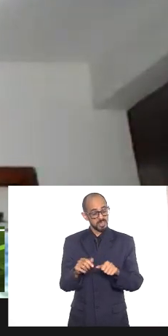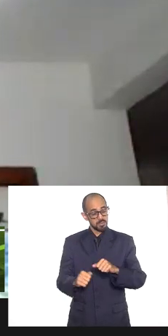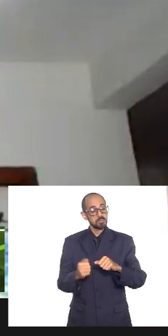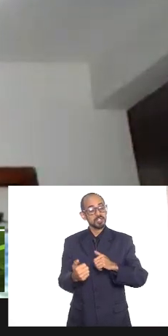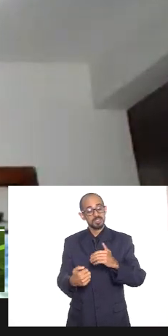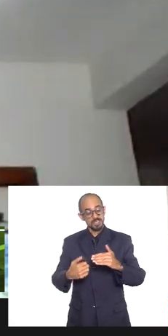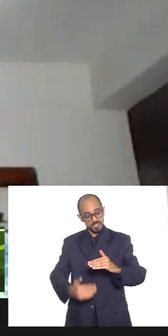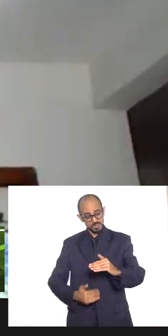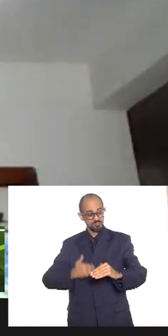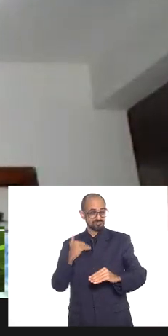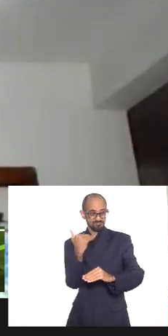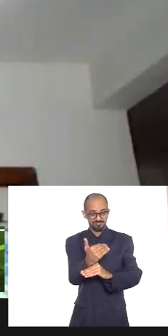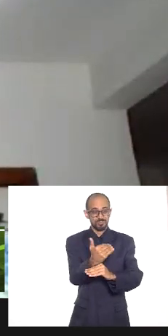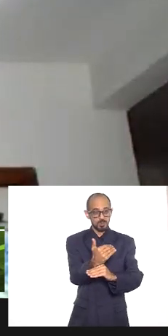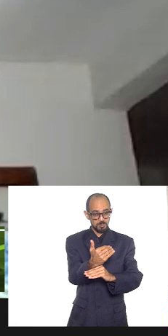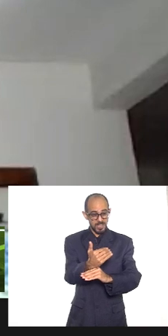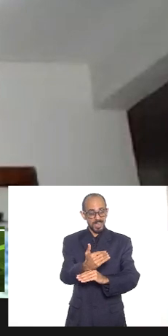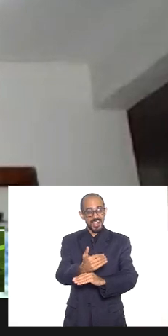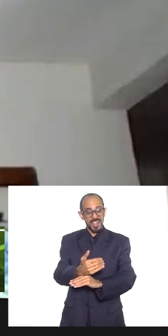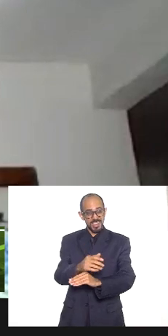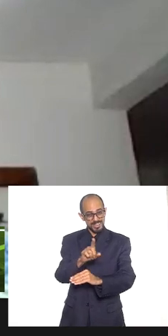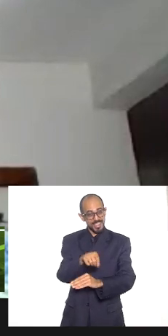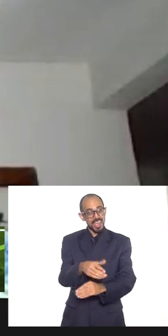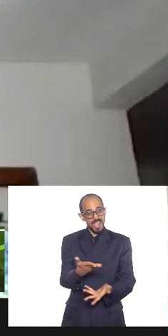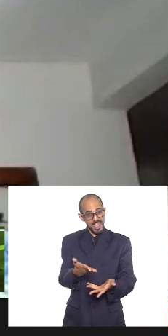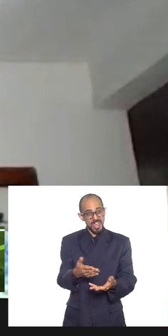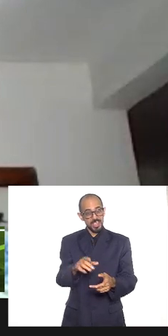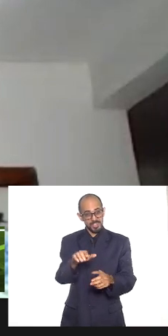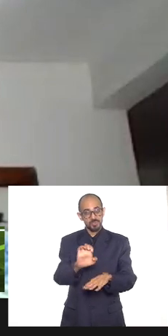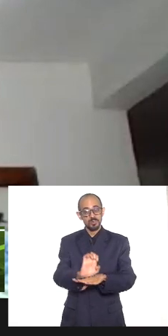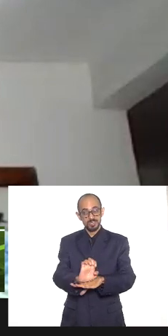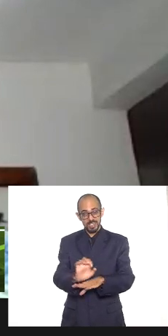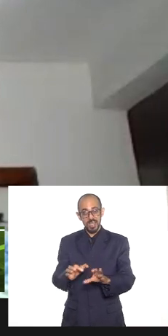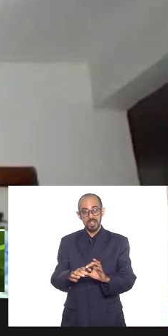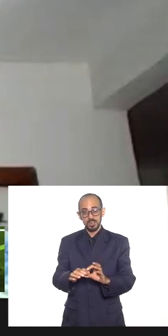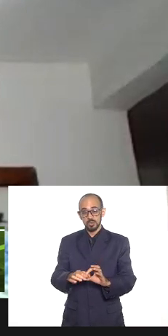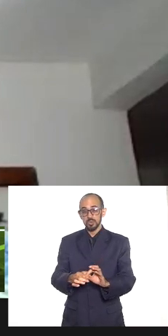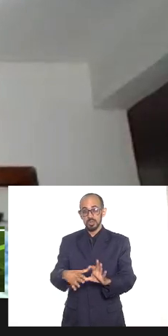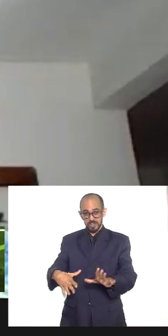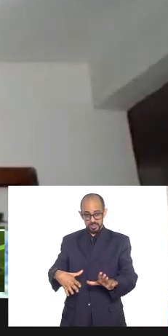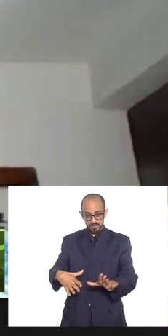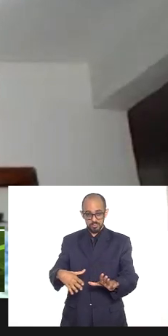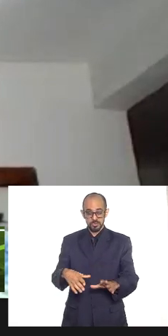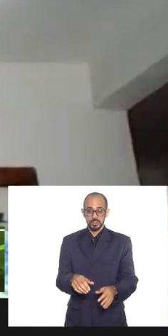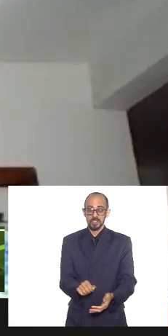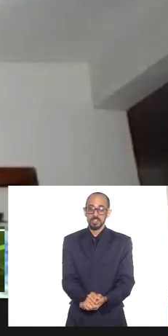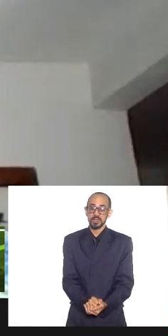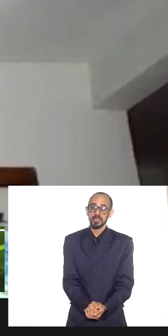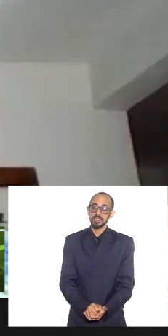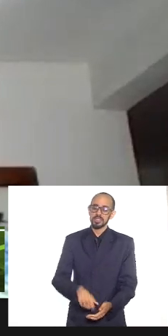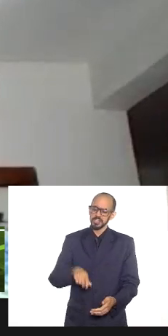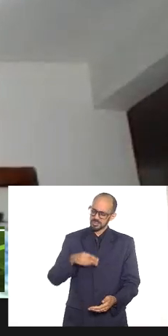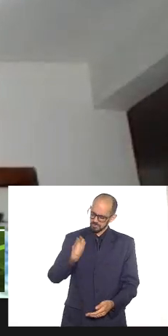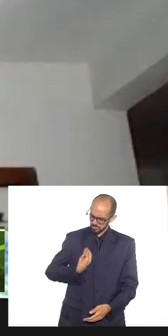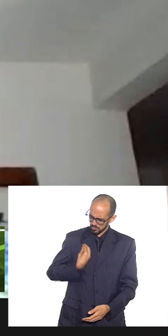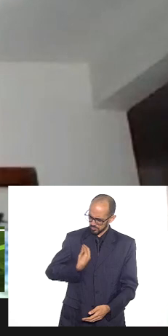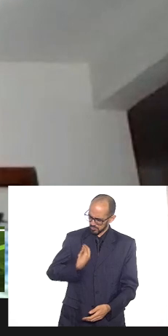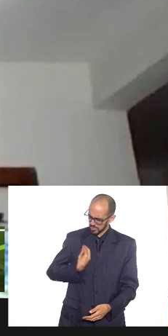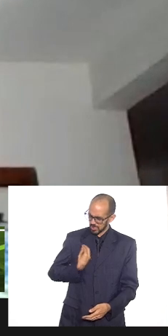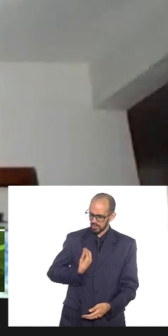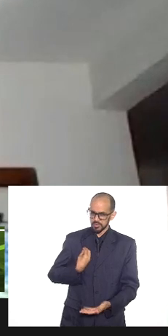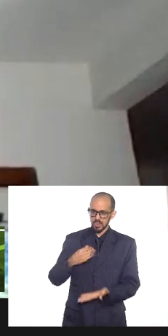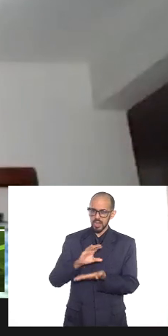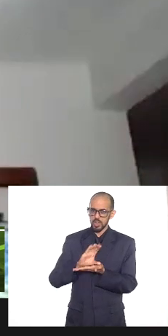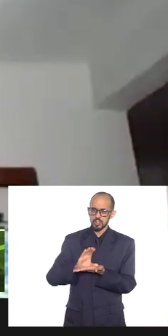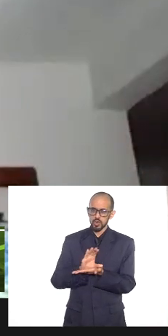transpostas e é isso para um estado democrático de direito e mantendo viva a nossa carta magna